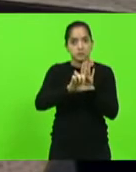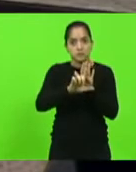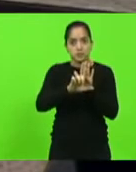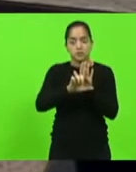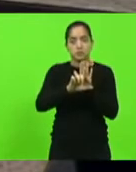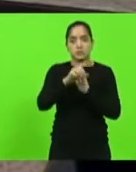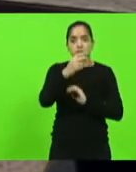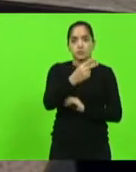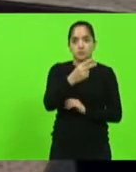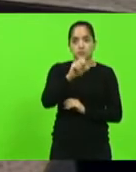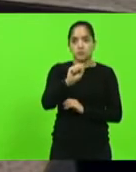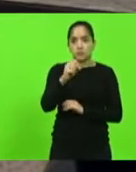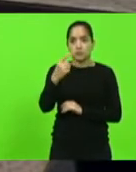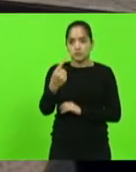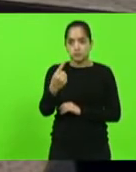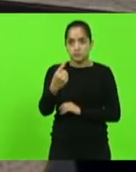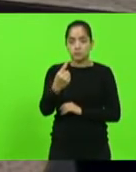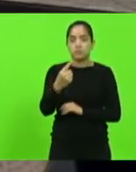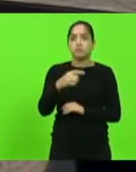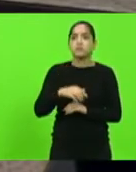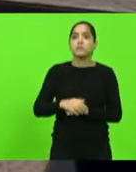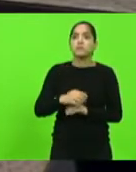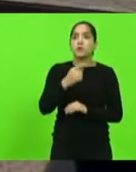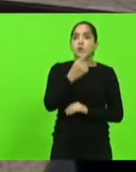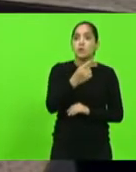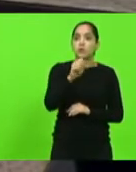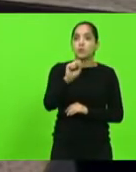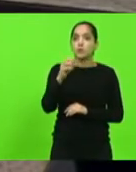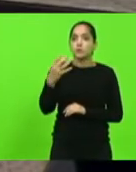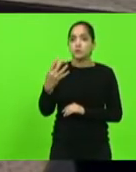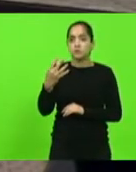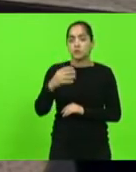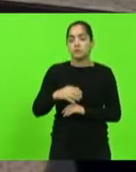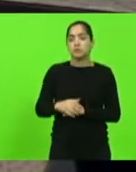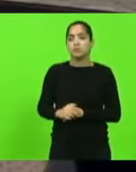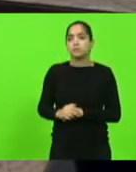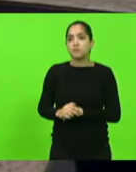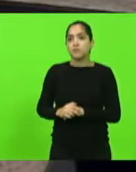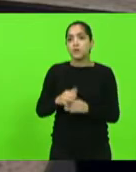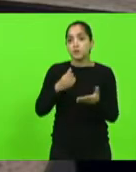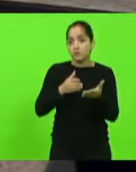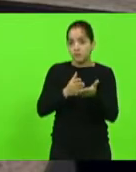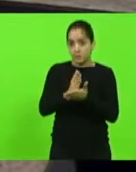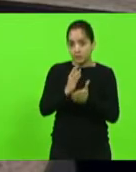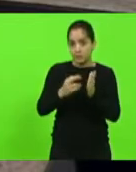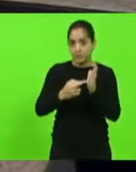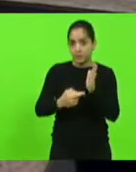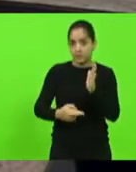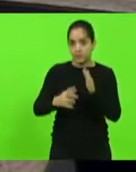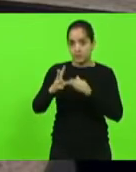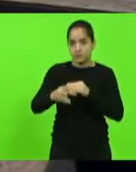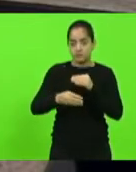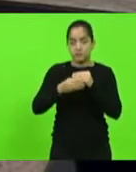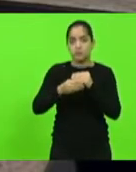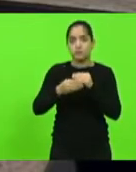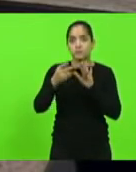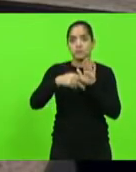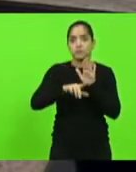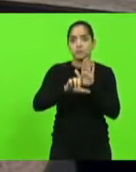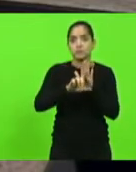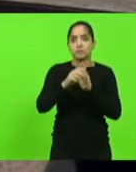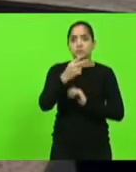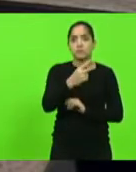281 de 2020 e 184 de 2021. Foi aprovada a redação final exarada ao projeto de lei nº